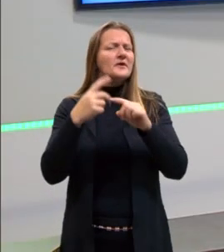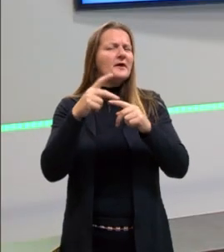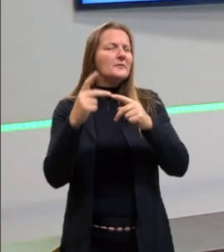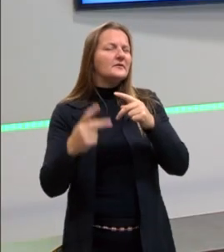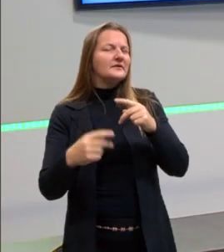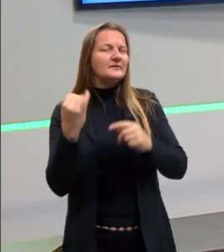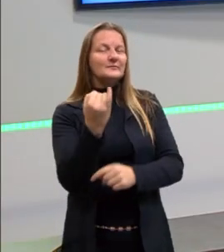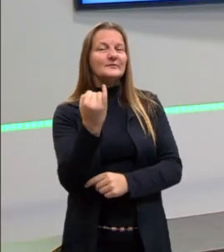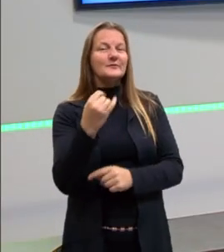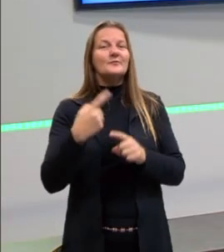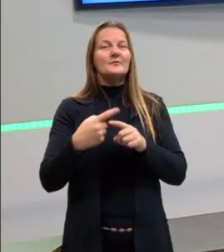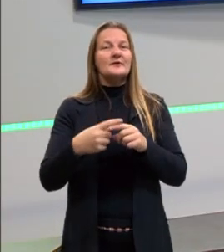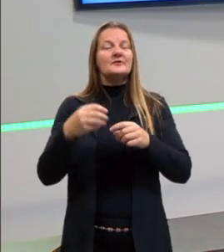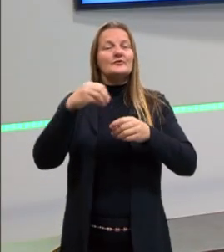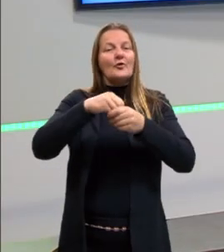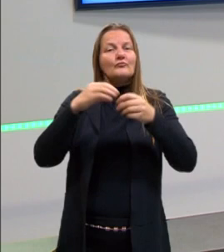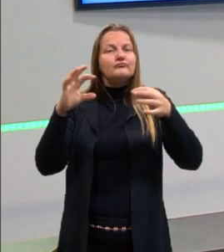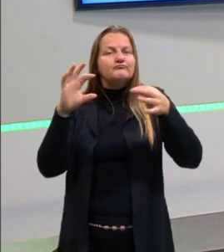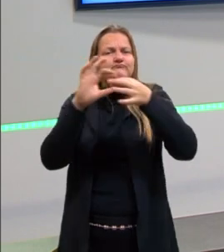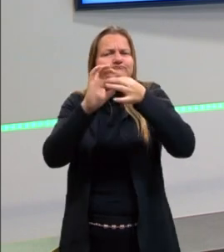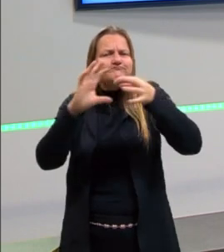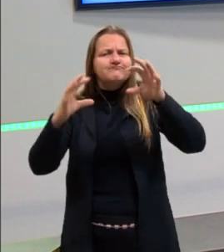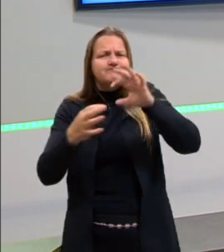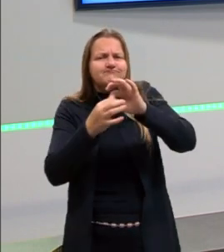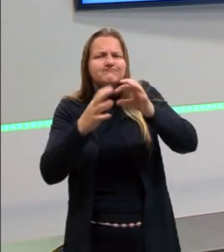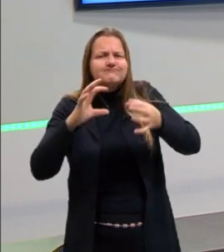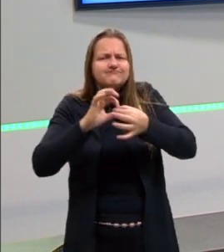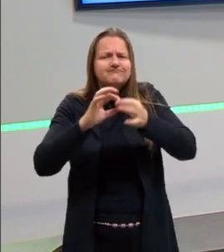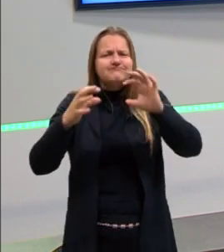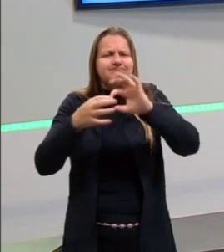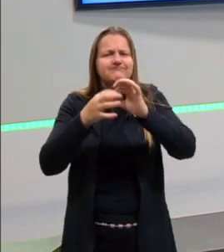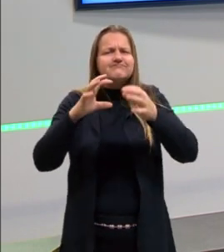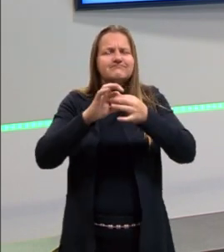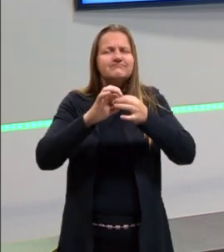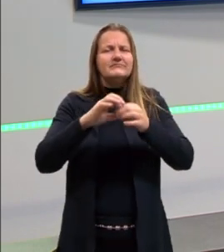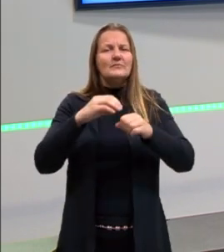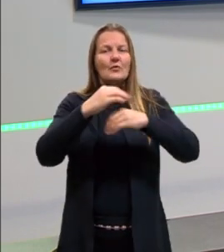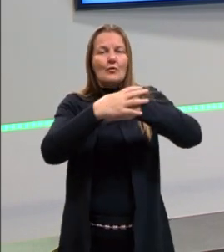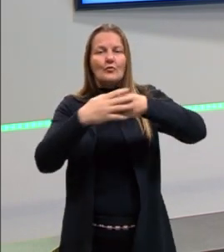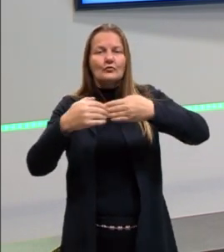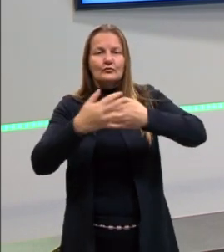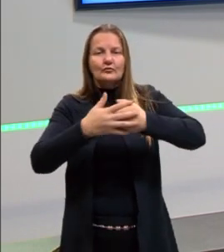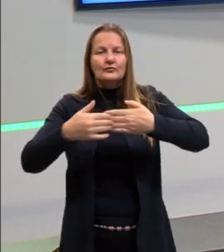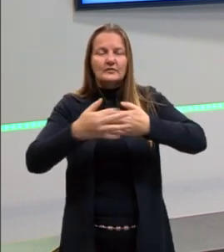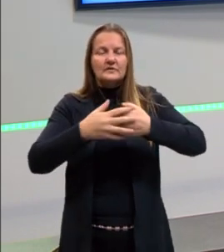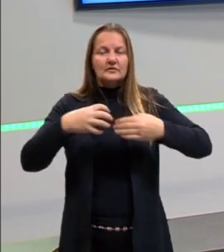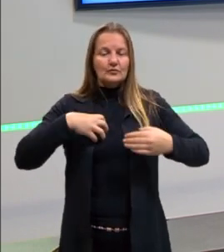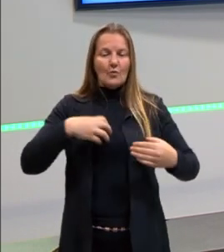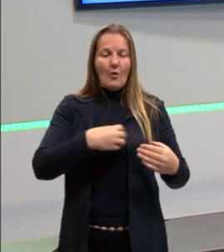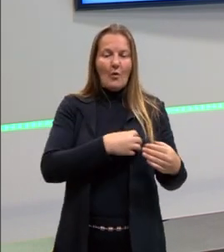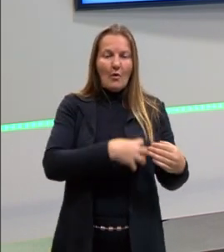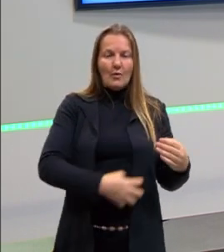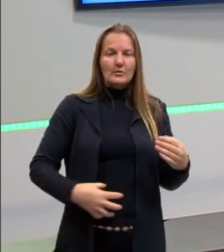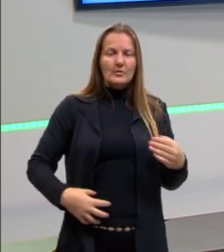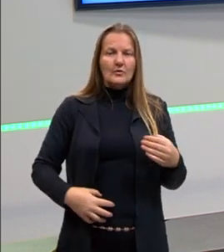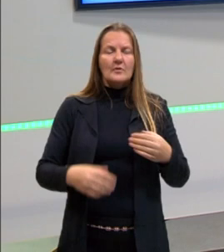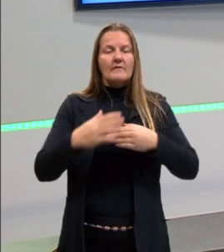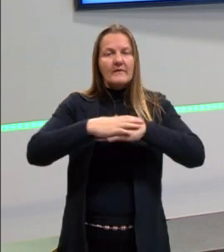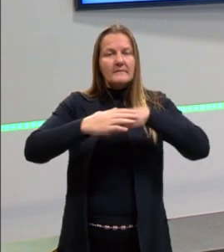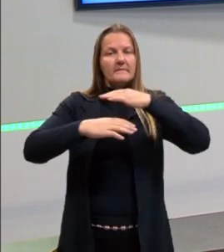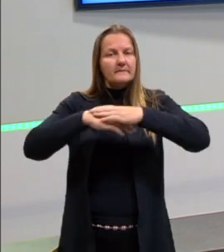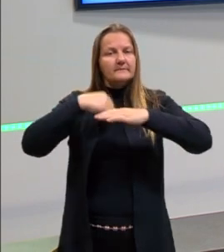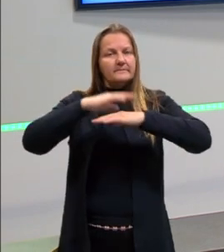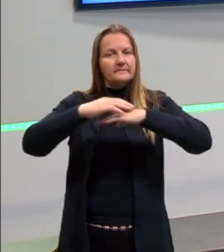importante só, assim, para construir um organismo, um tecido, órgãos. Isso, ela só vai construir,